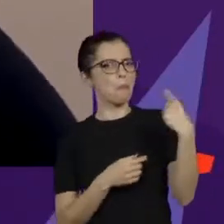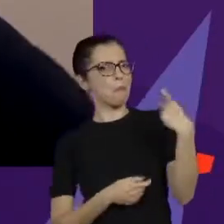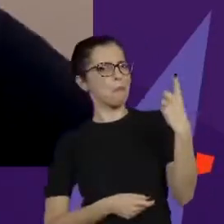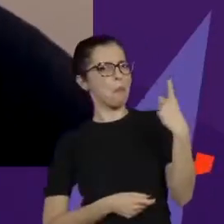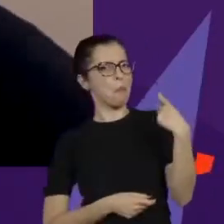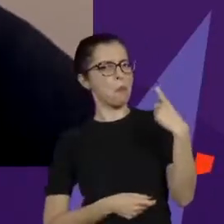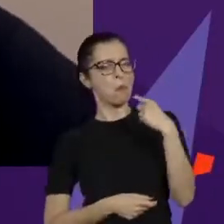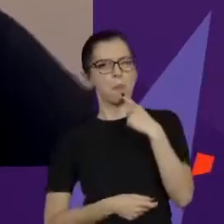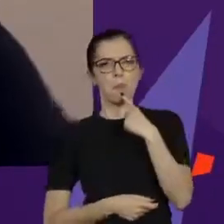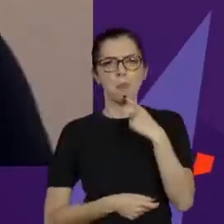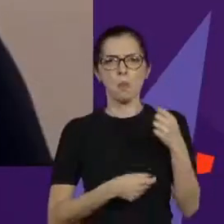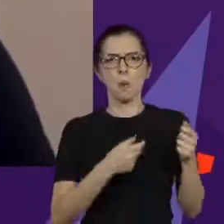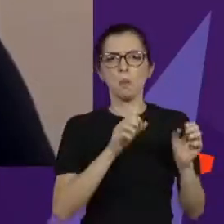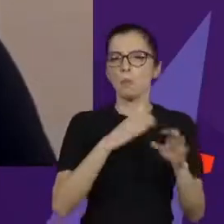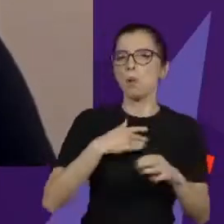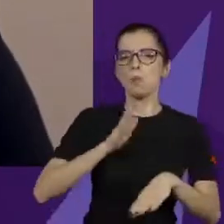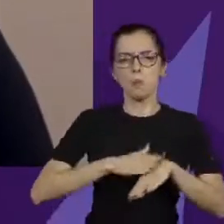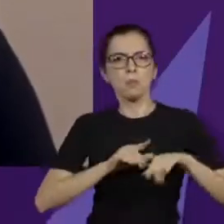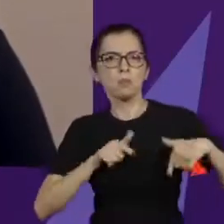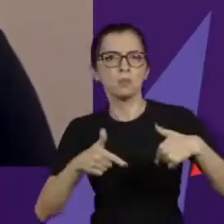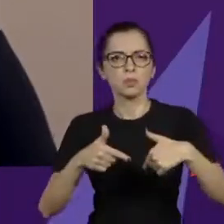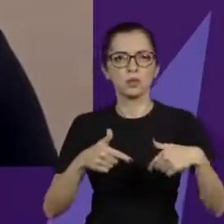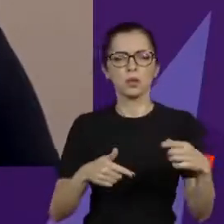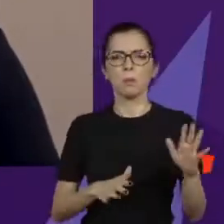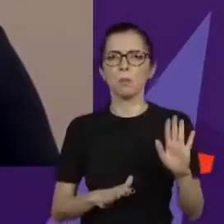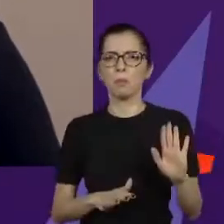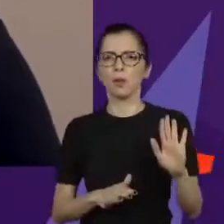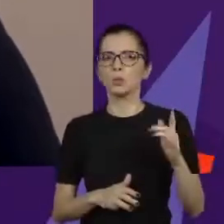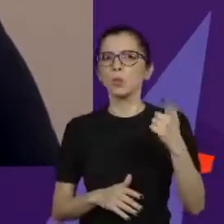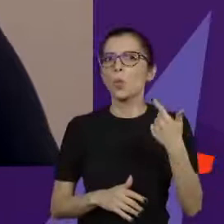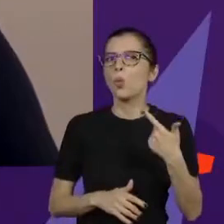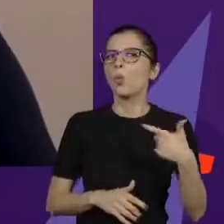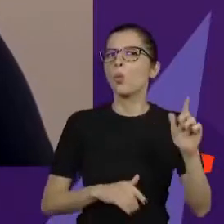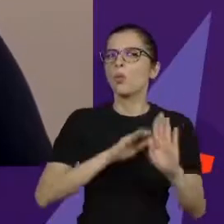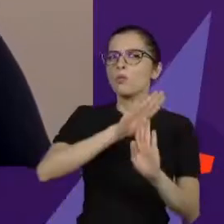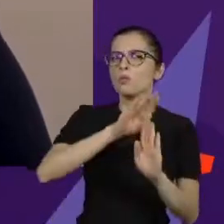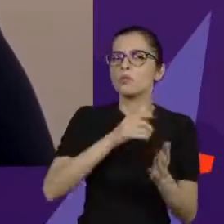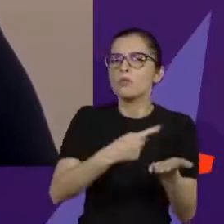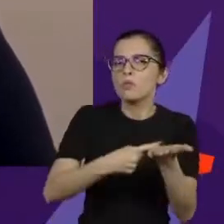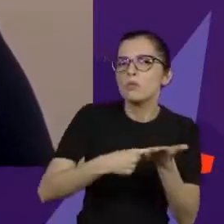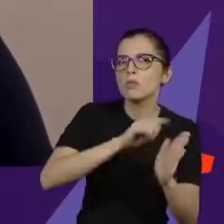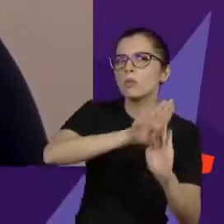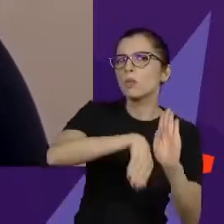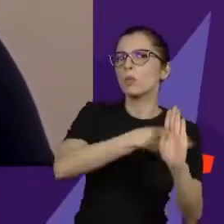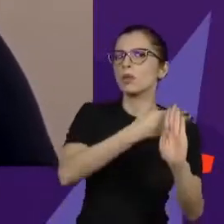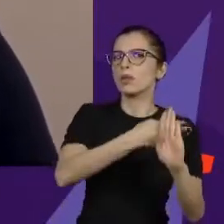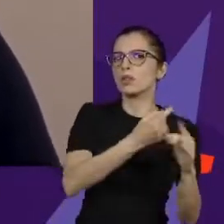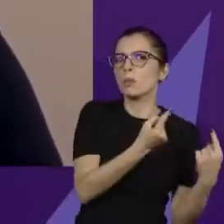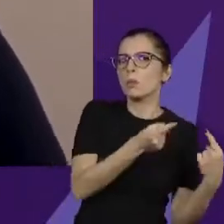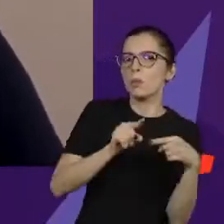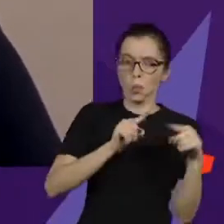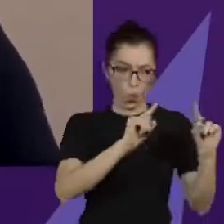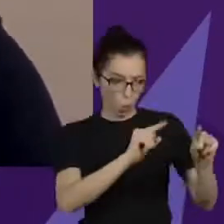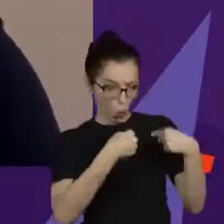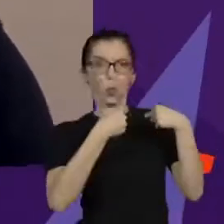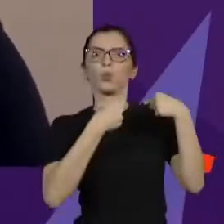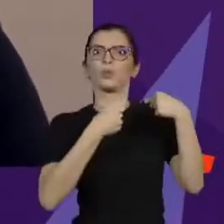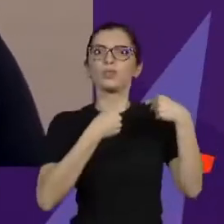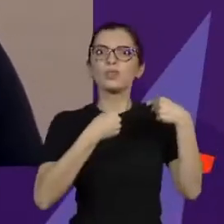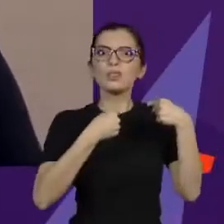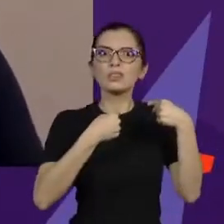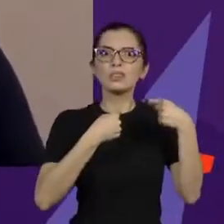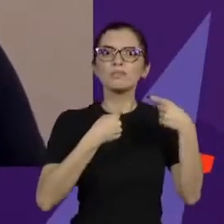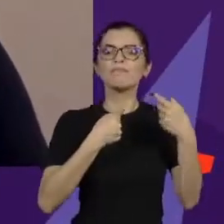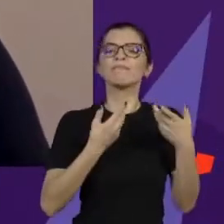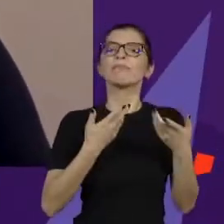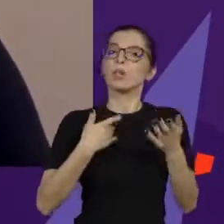e ele fazia outros movimentos contra o bloco que nós tínhamos construído junto com partidos de centro e